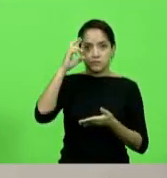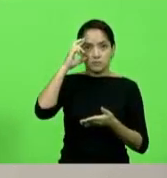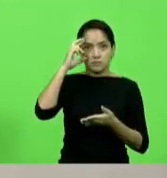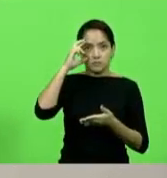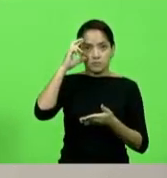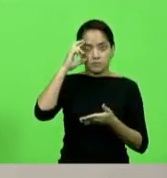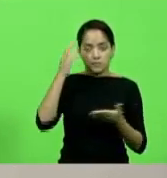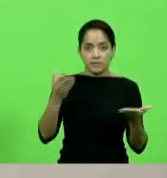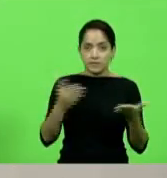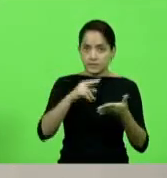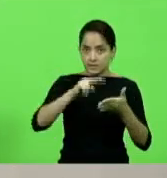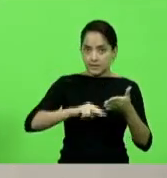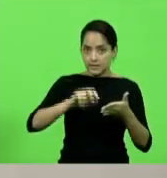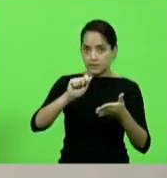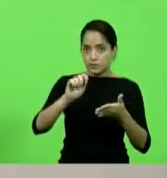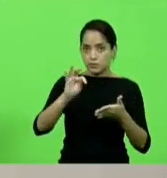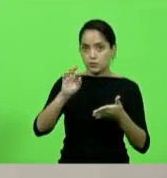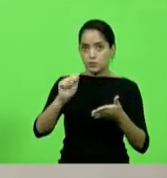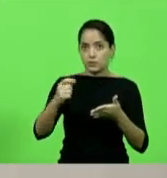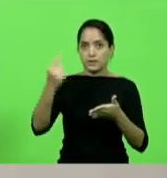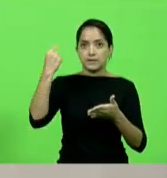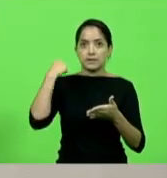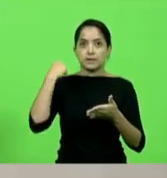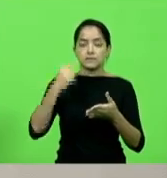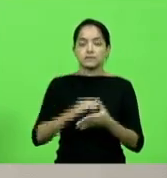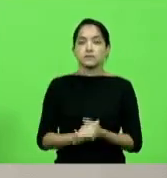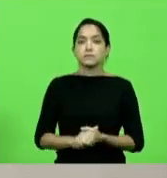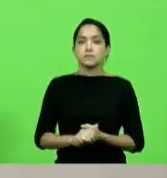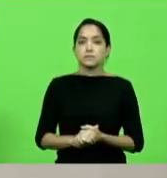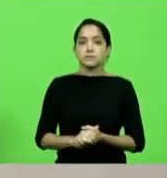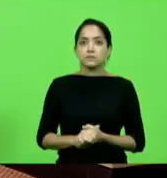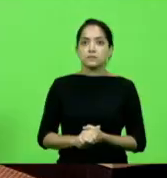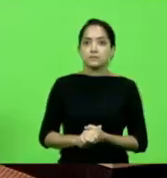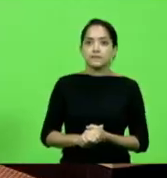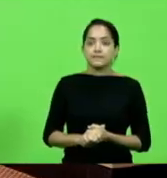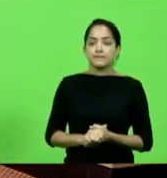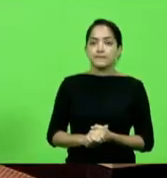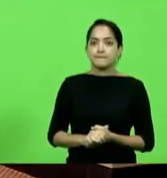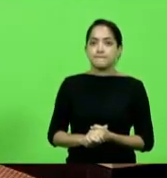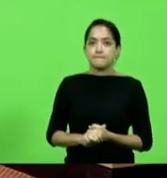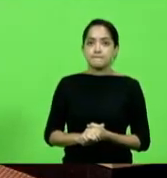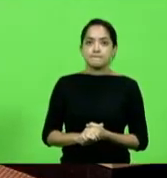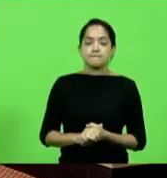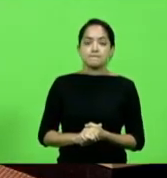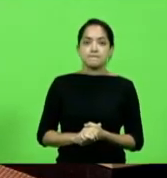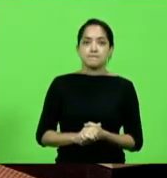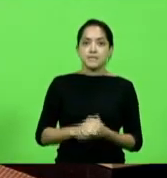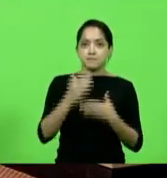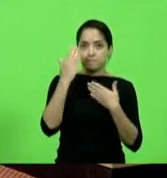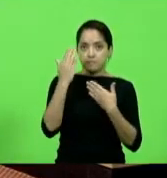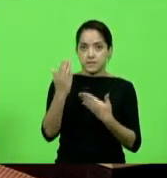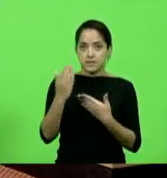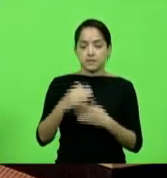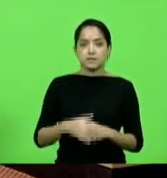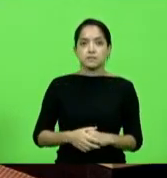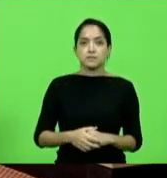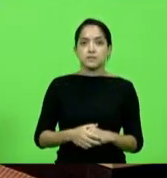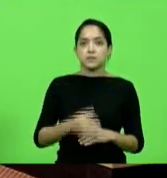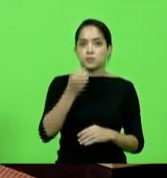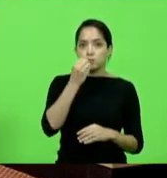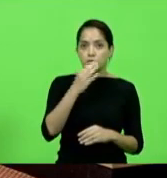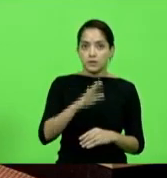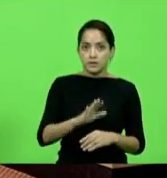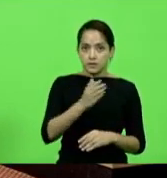Alba, para proceder à leitura das atas das últimas sessões. Obrigado, senhor presidente. Boa tarde,